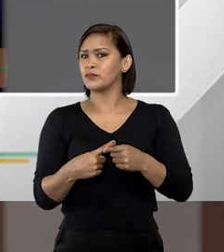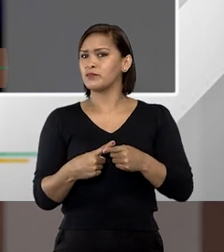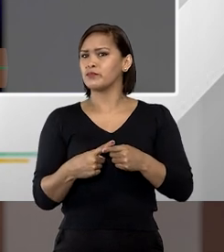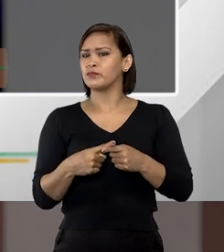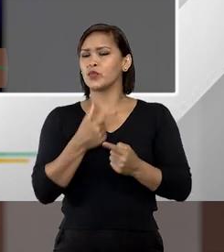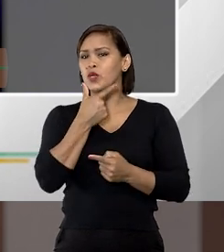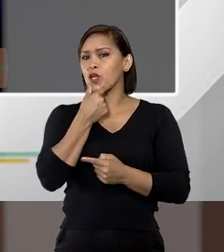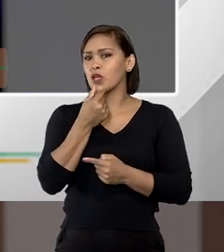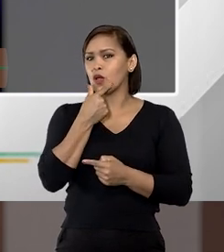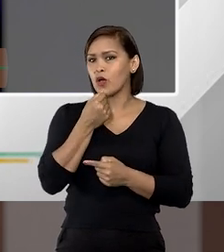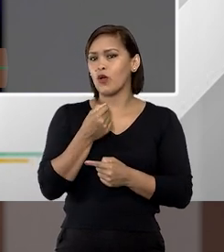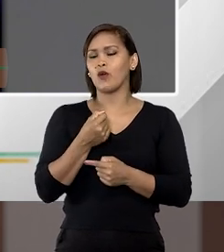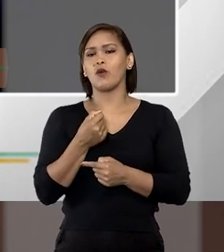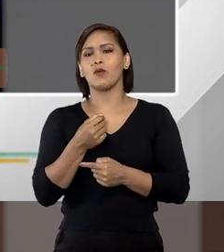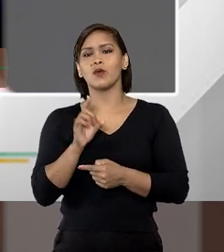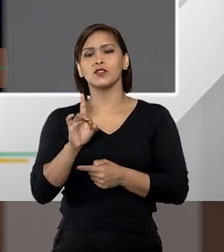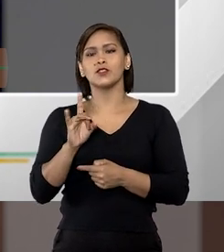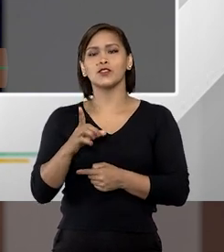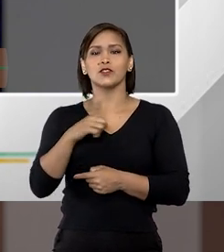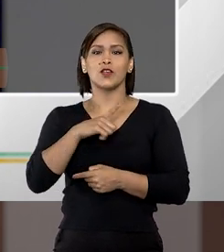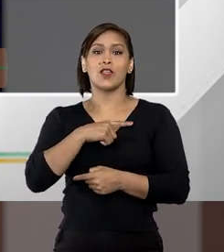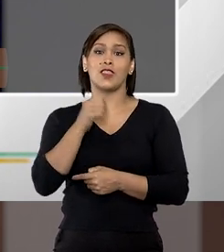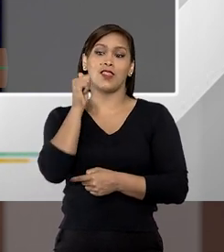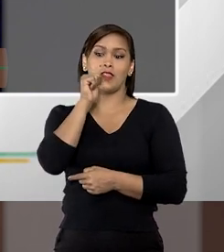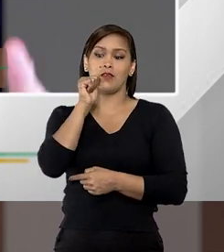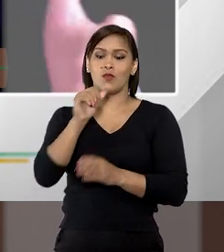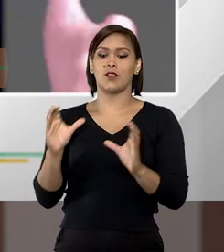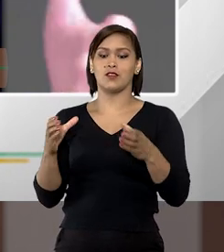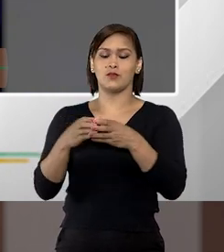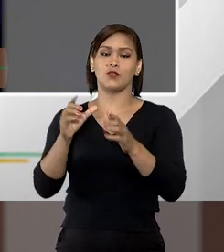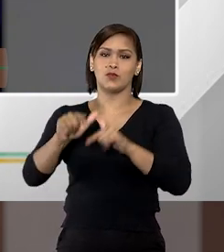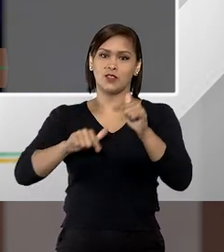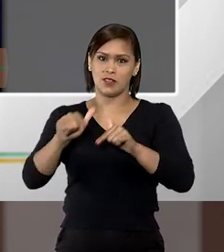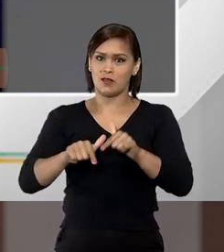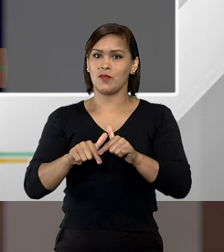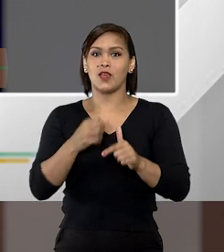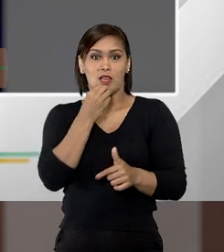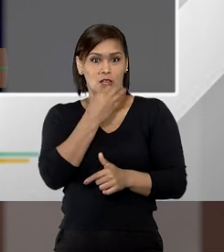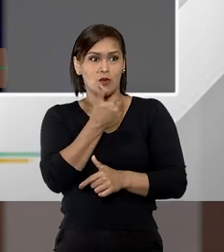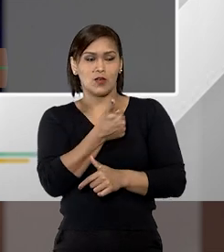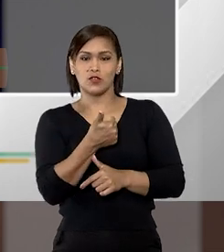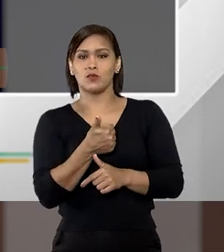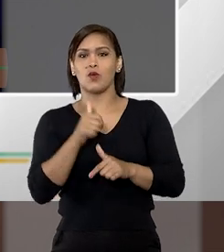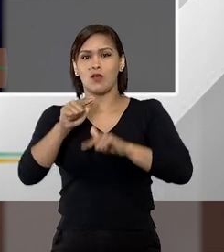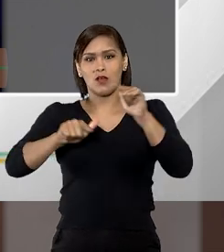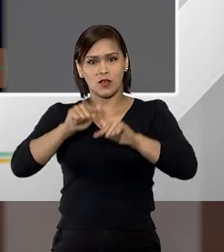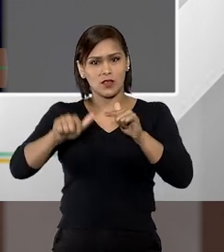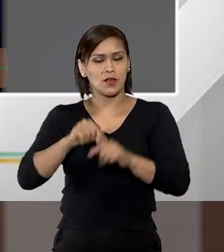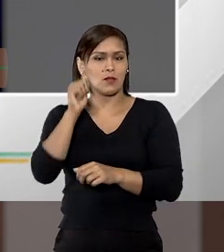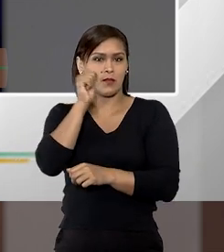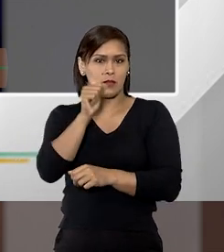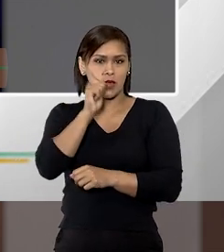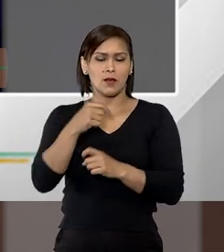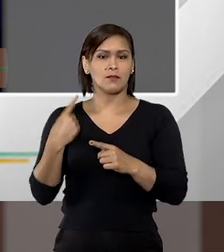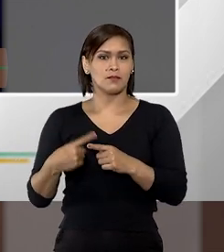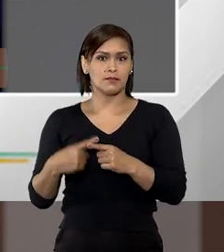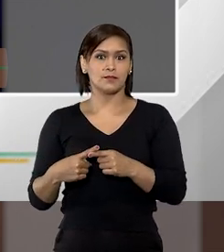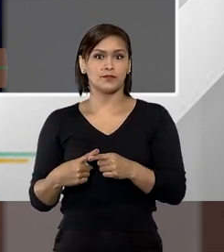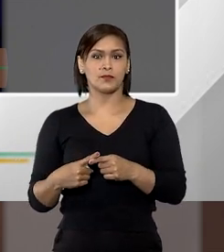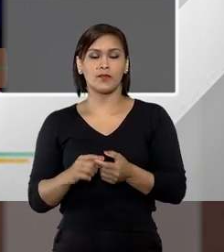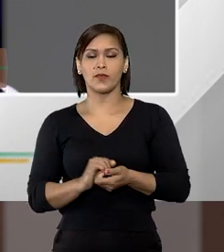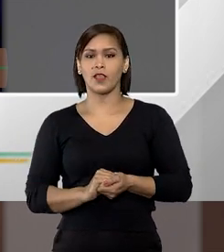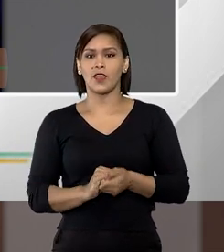resistência porque a minha vara só tem mulheres na minha vara eu faço questão disso tá entendendo e aí